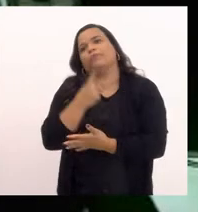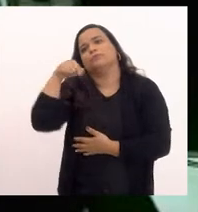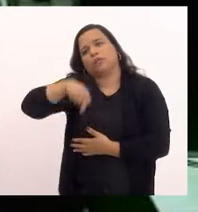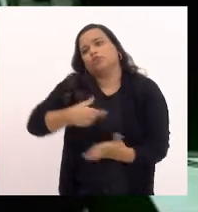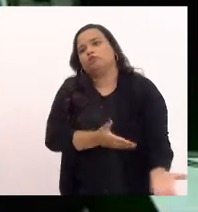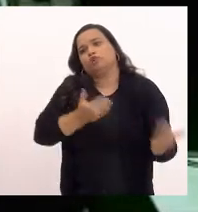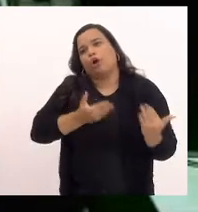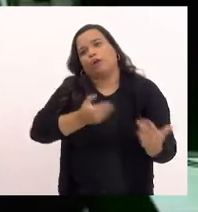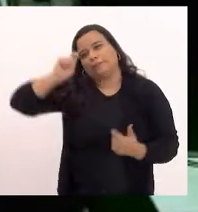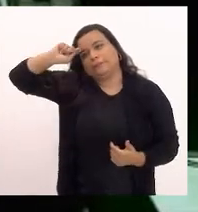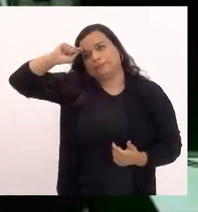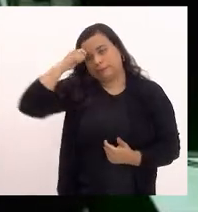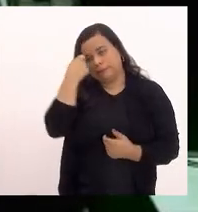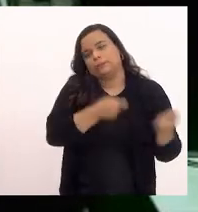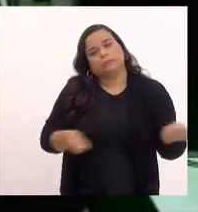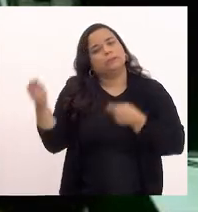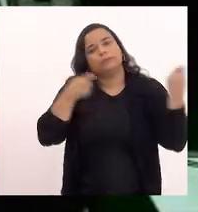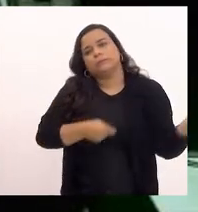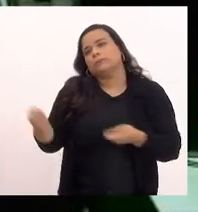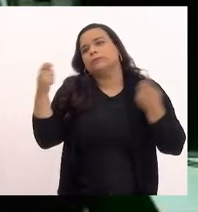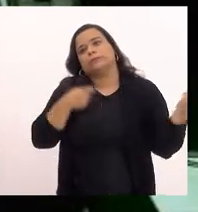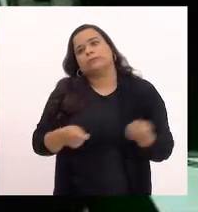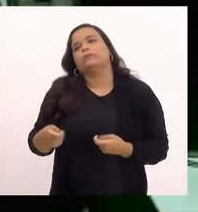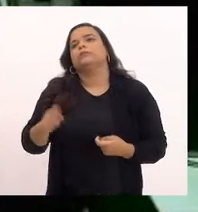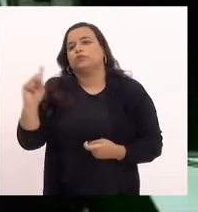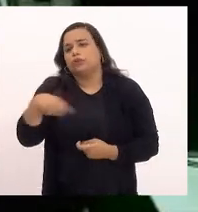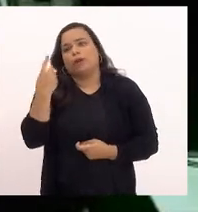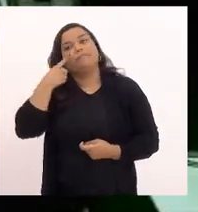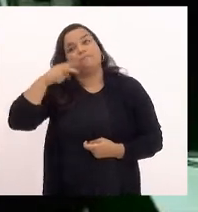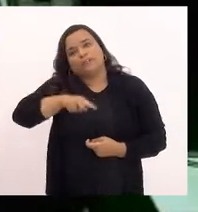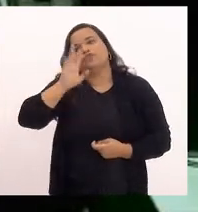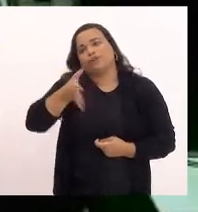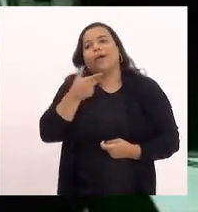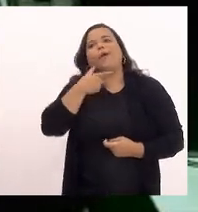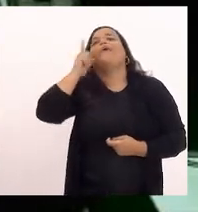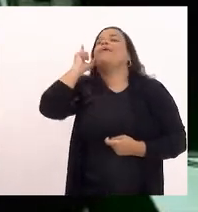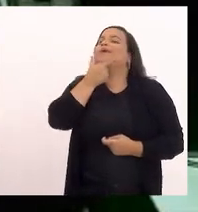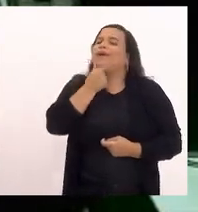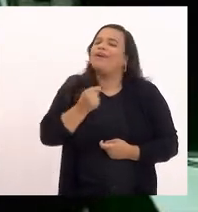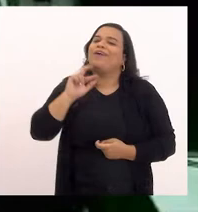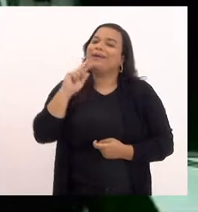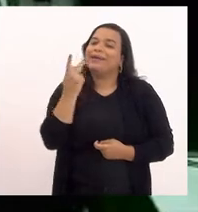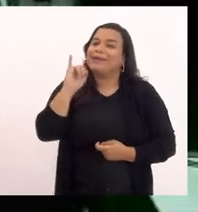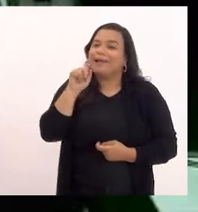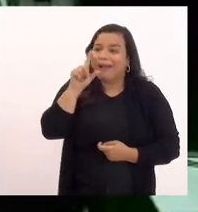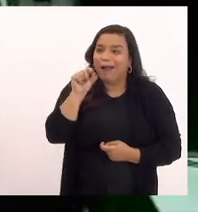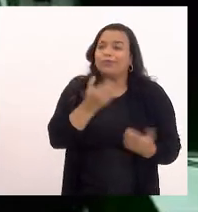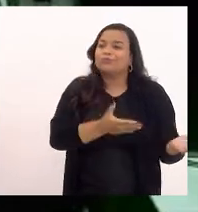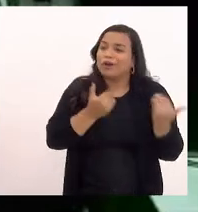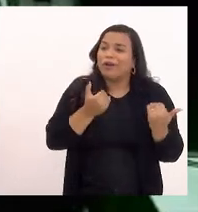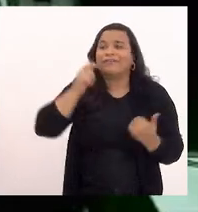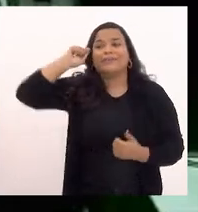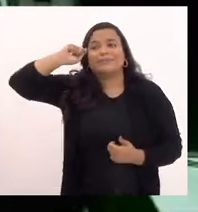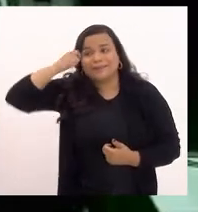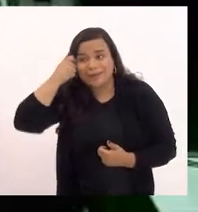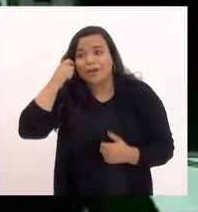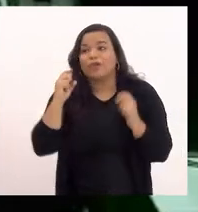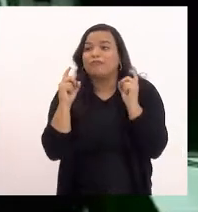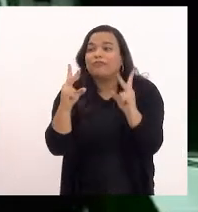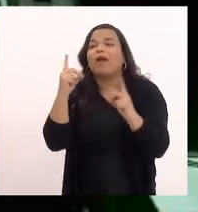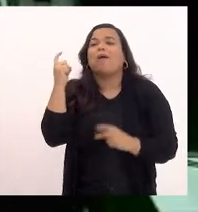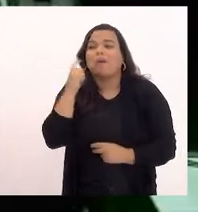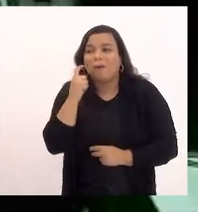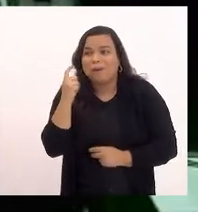juventude preta cotidianamente como vimos ontem o caso do Iago um jovem negro vendedor de